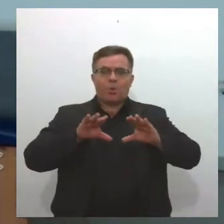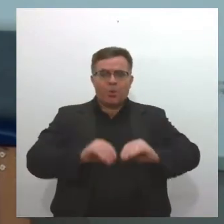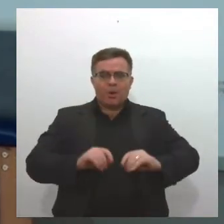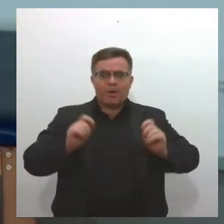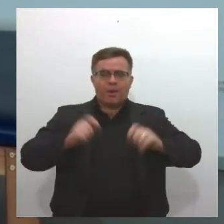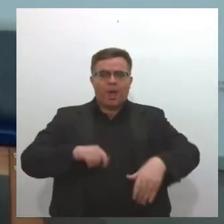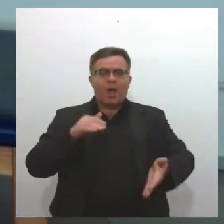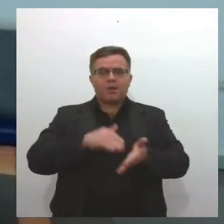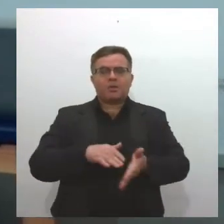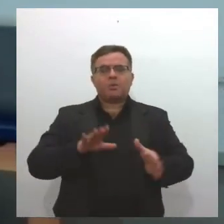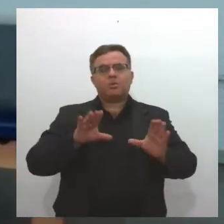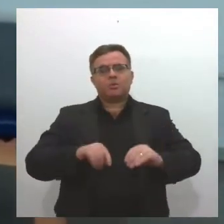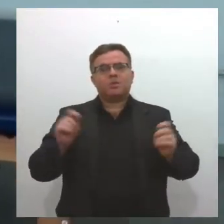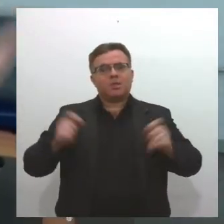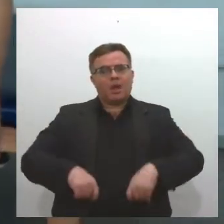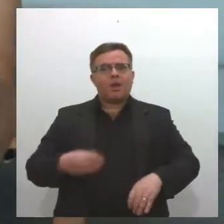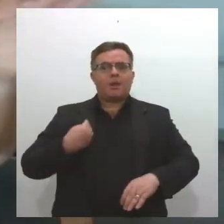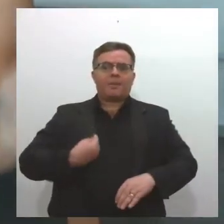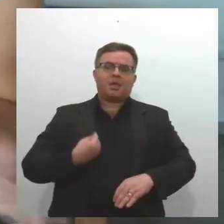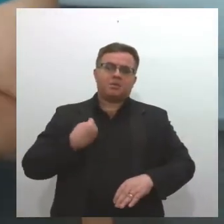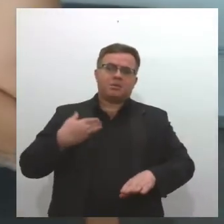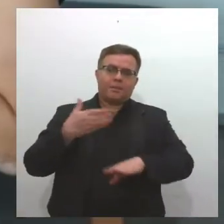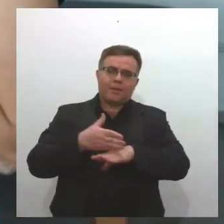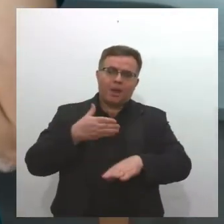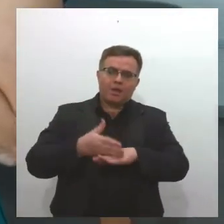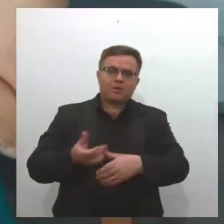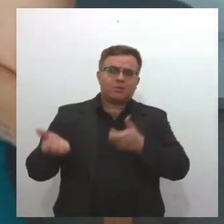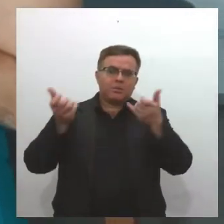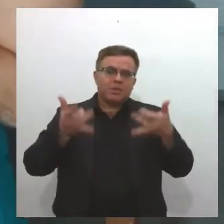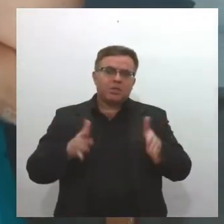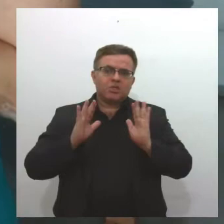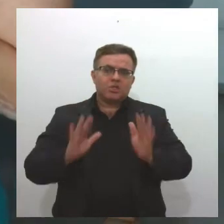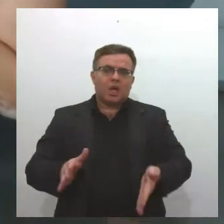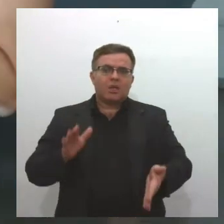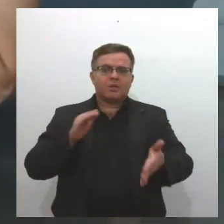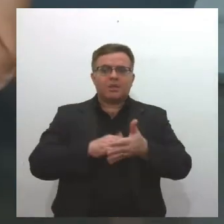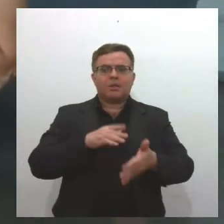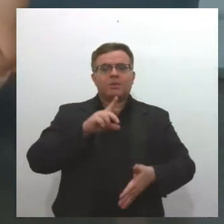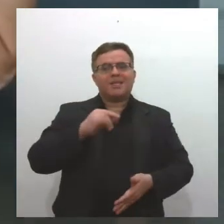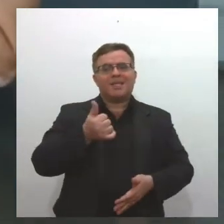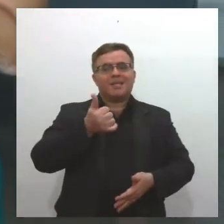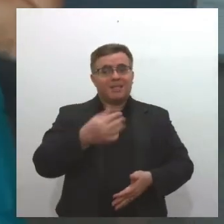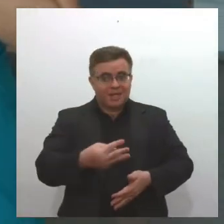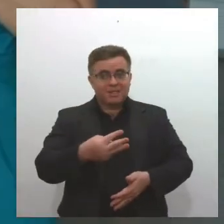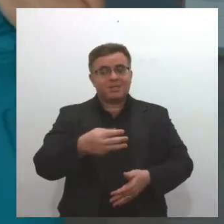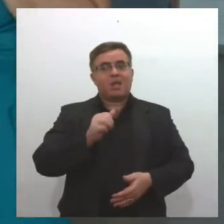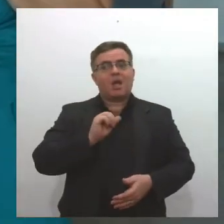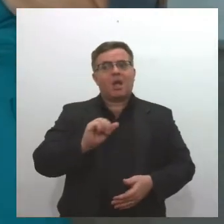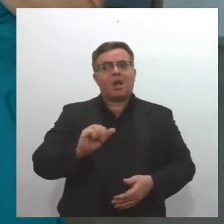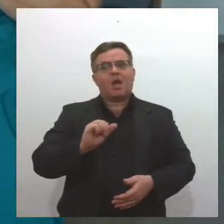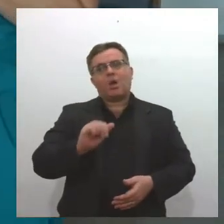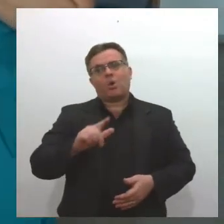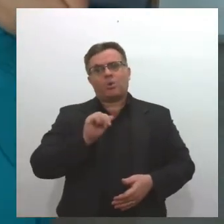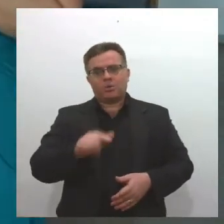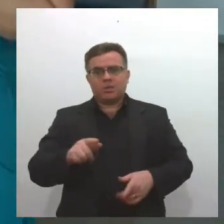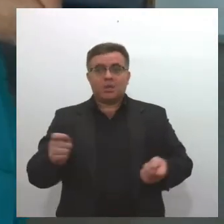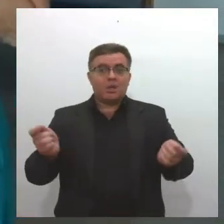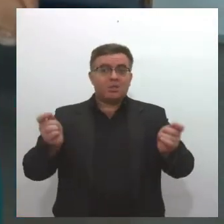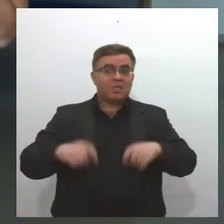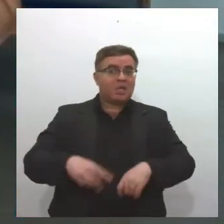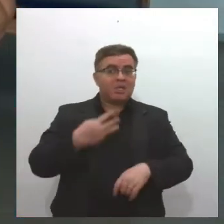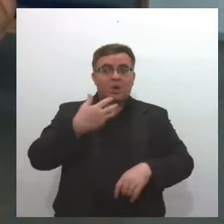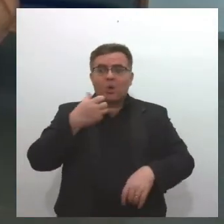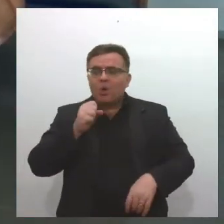se inscrever e participar a partir de hoje, como eu falei, até o dia 13 de agosto, porque são 38 cursos, então tem grandes possibilidades.